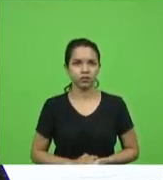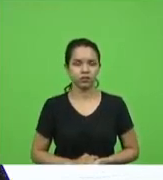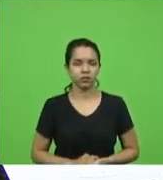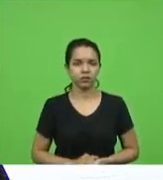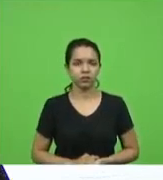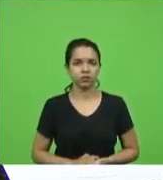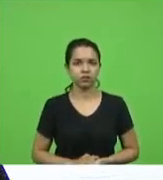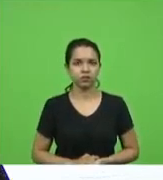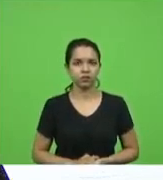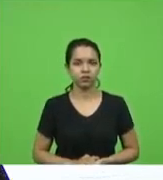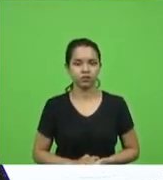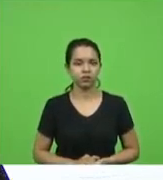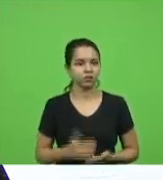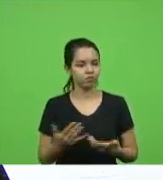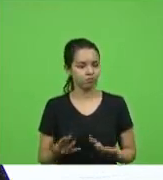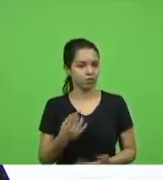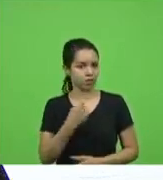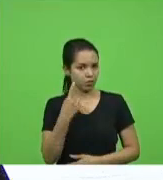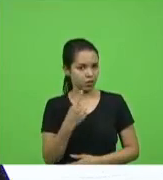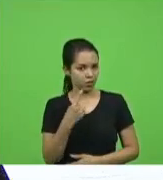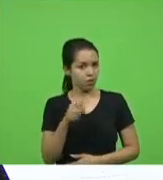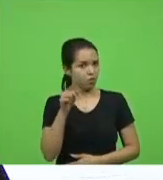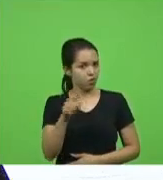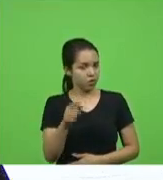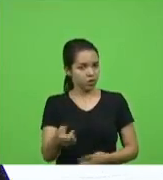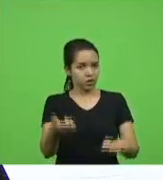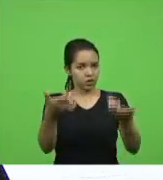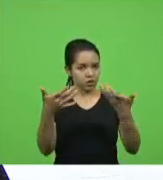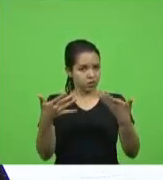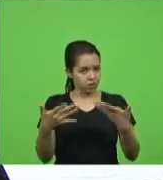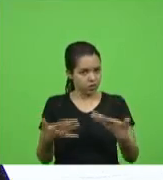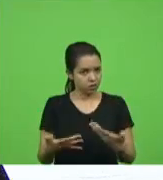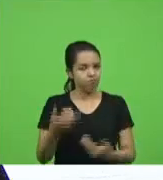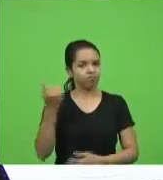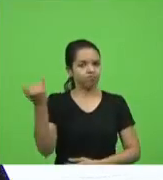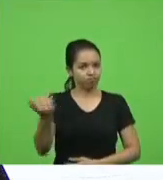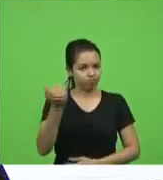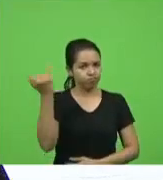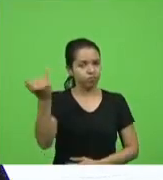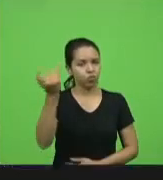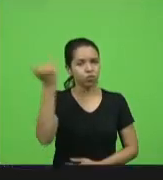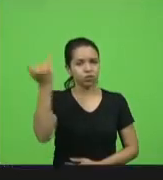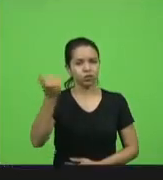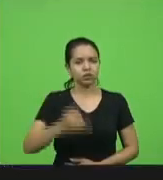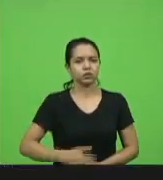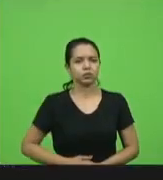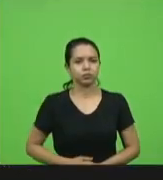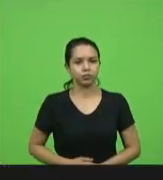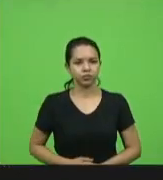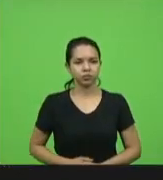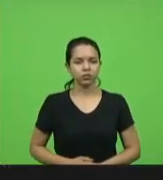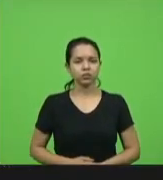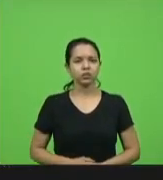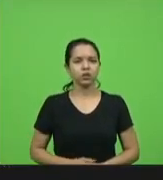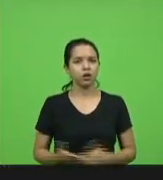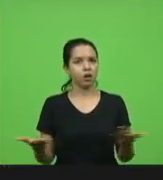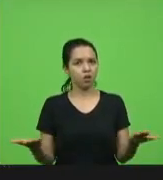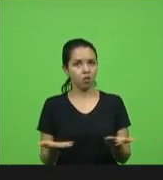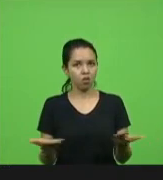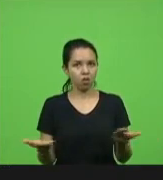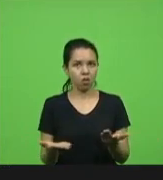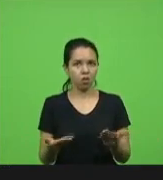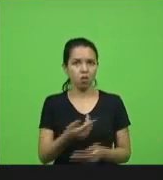deputado o que vossa excelência traz aqui é de extrema importância e diga-se de passagem que agora os